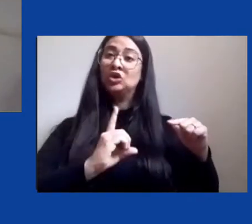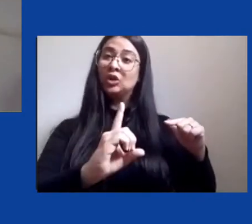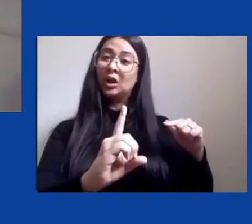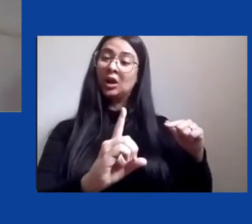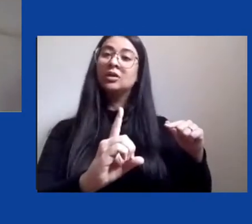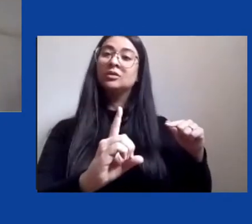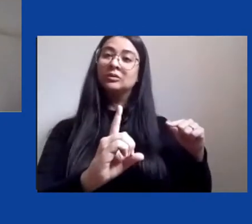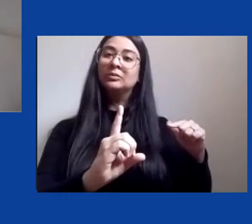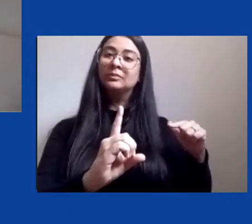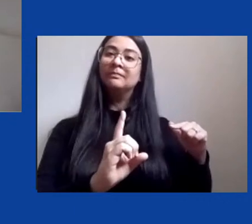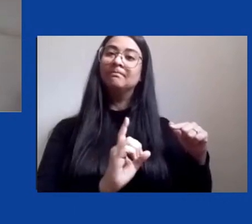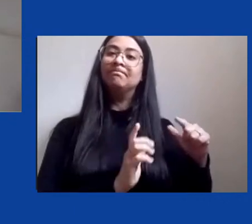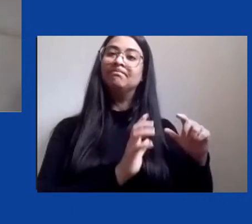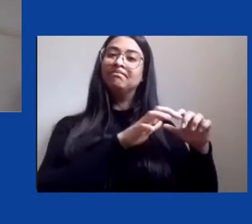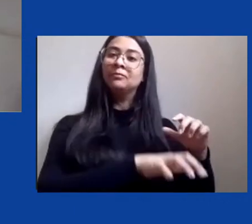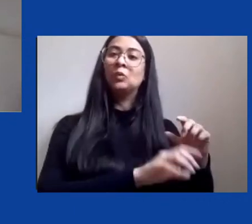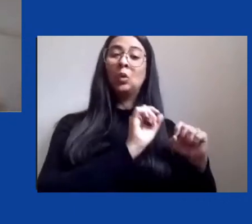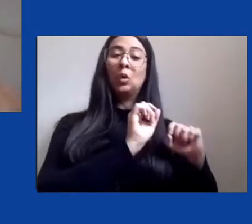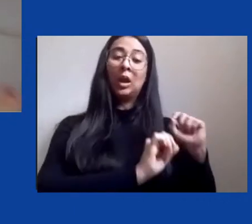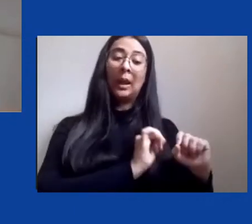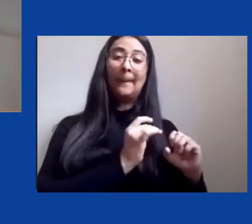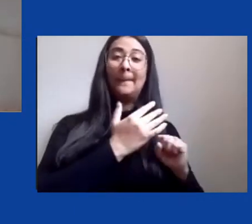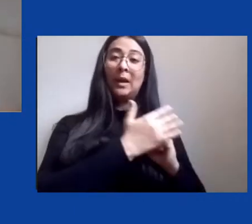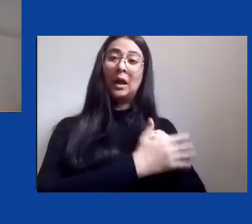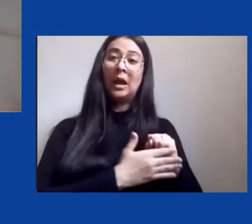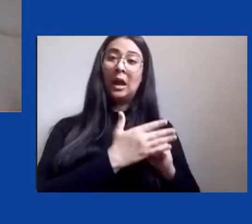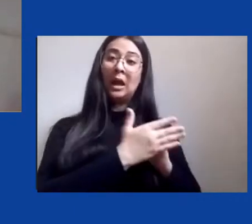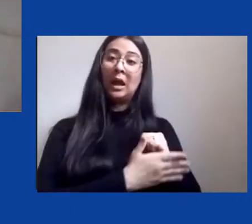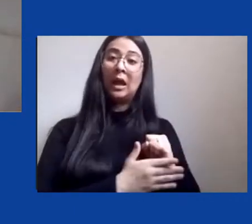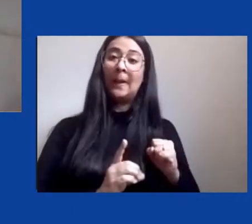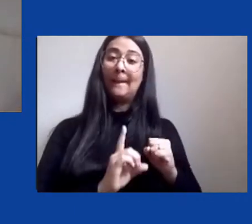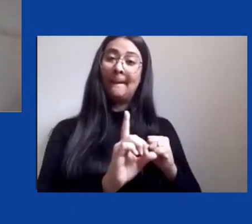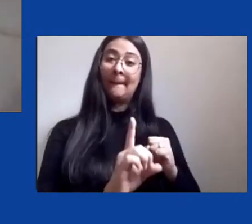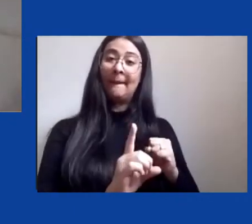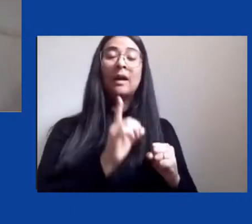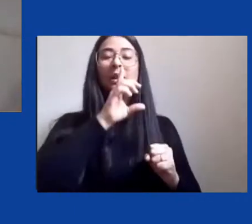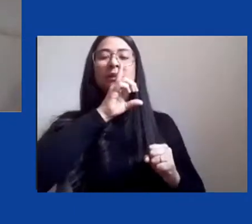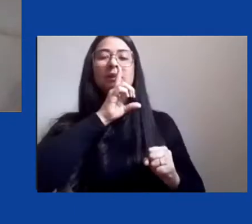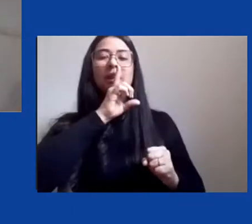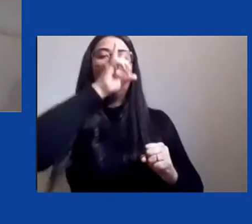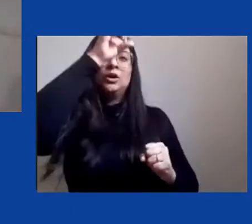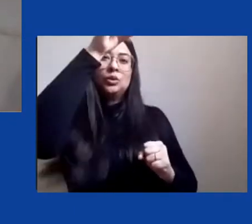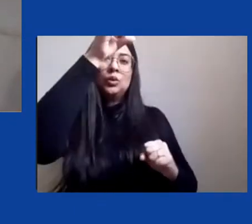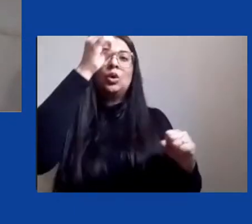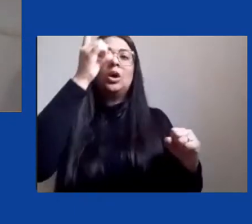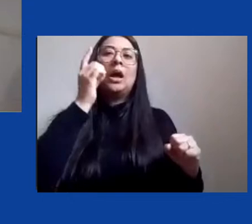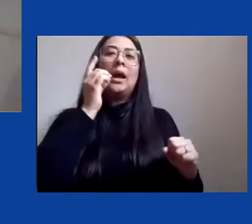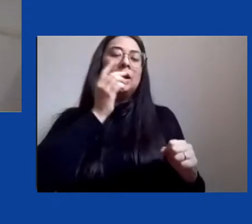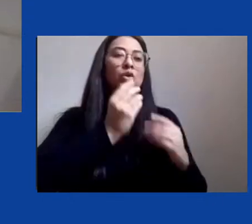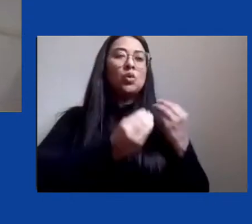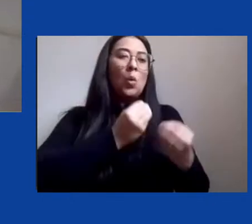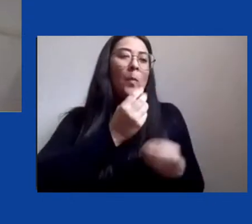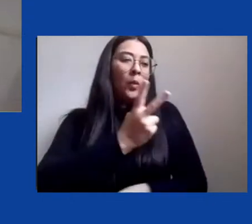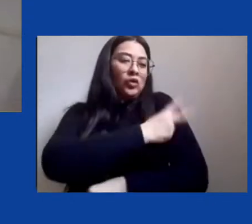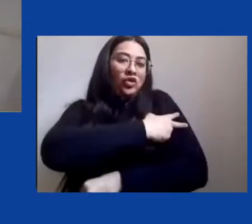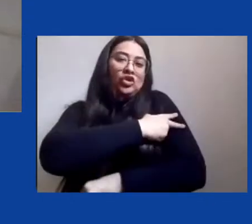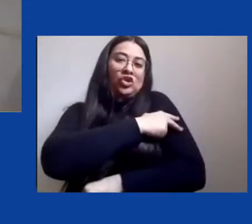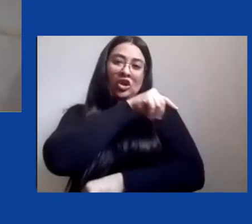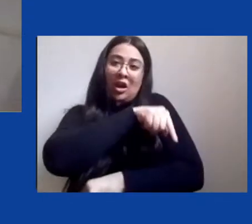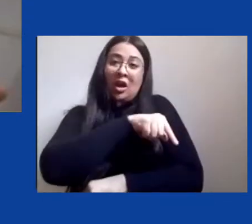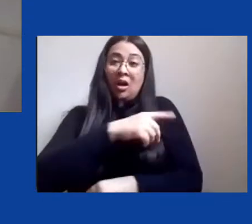de primários e naturais senhores se tratavam assim. Então nessa primeira legislação que